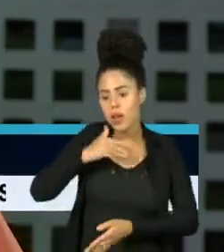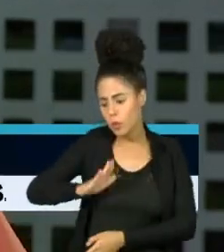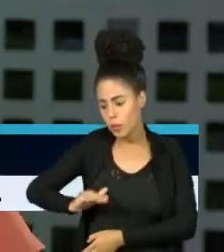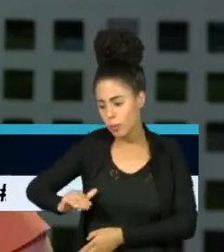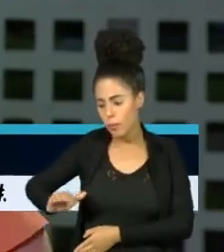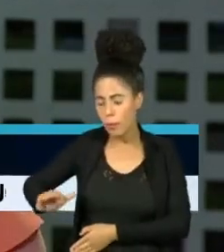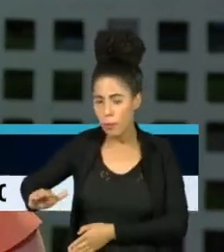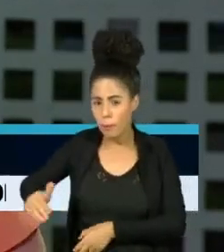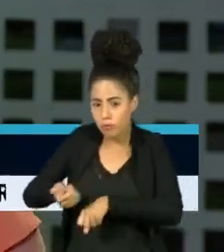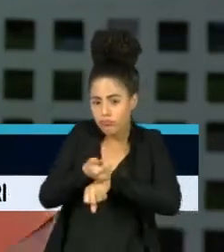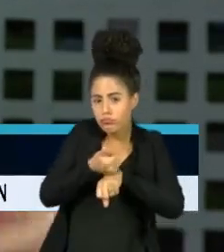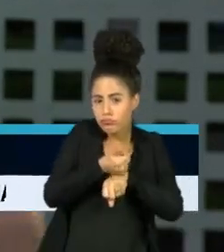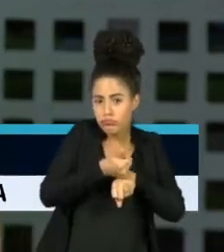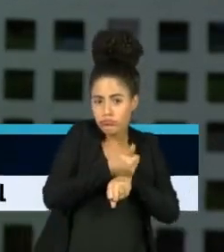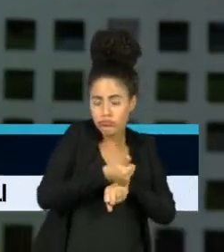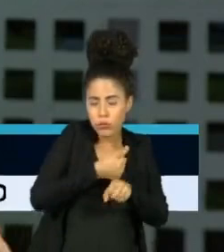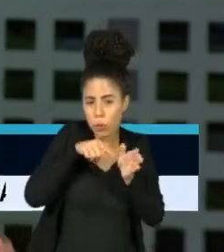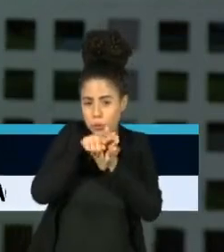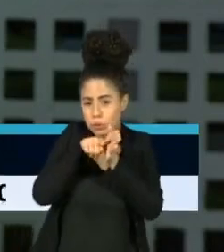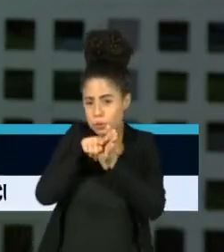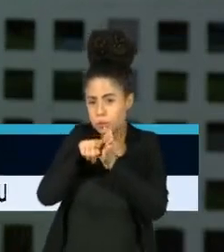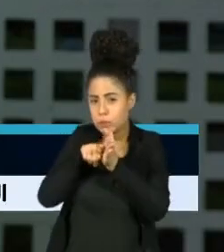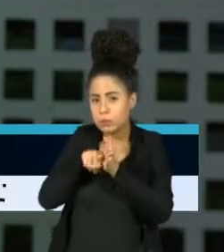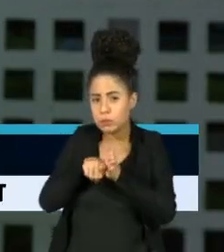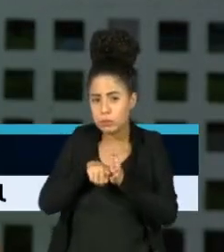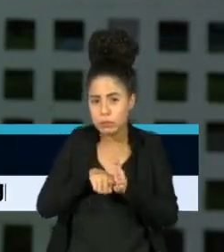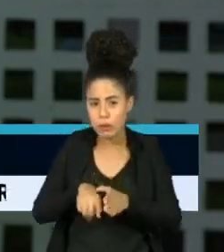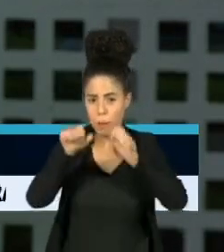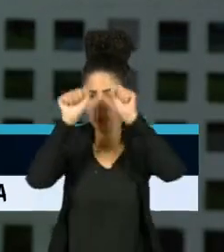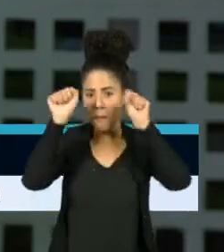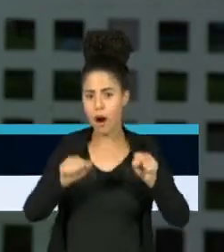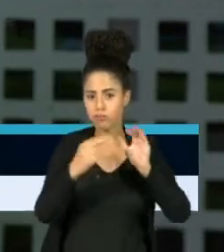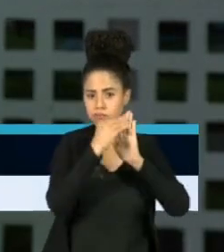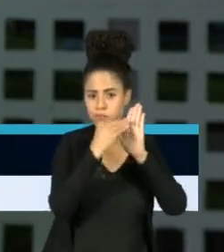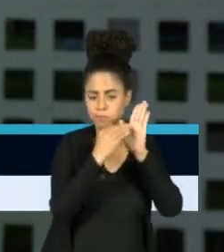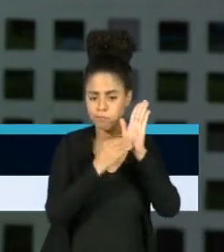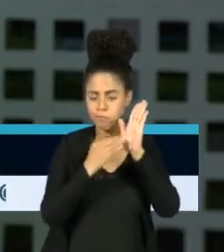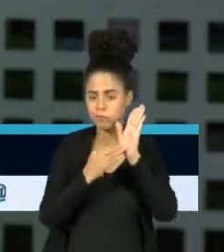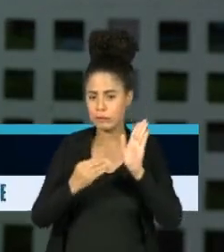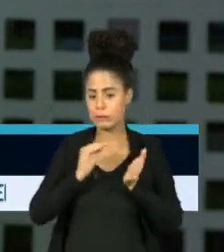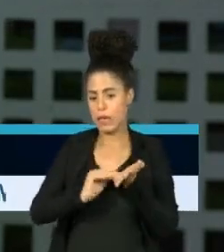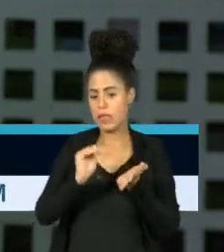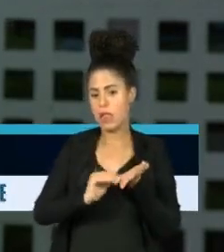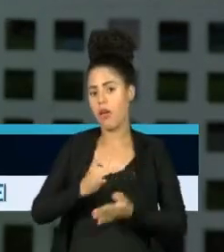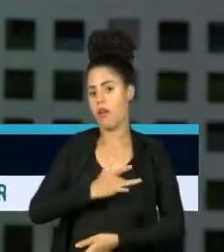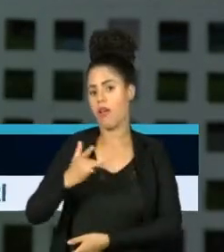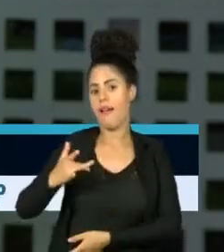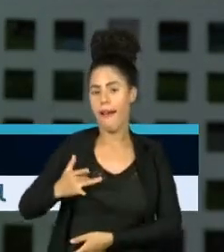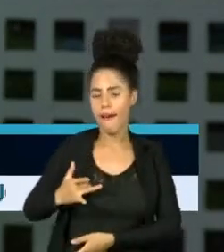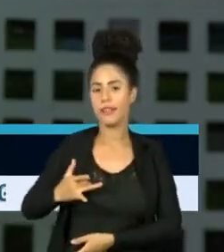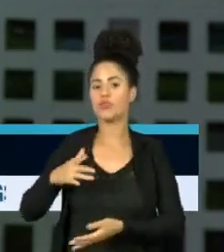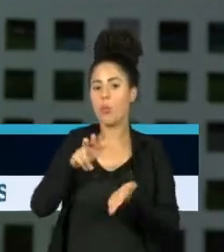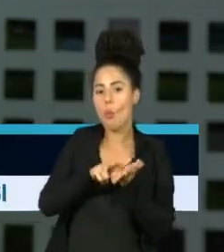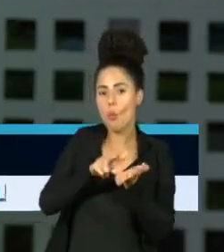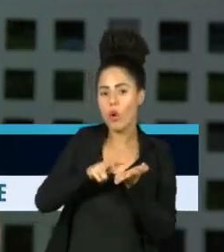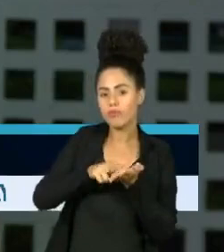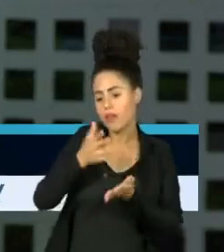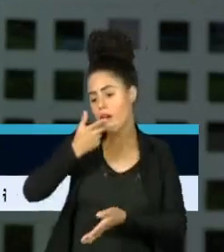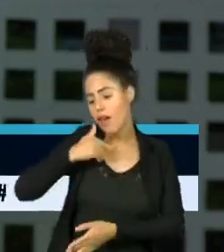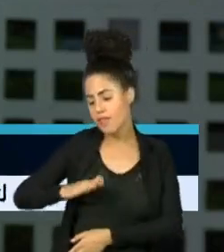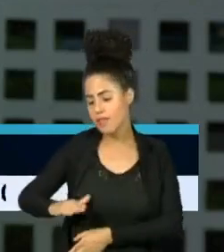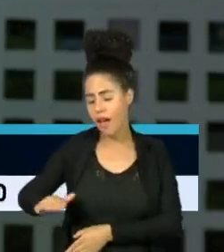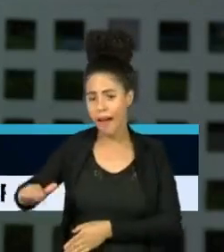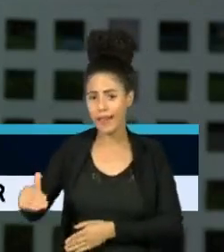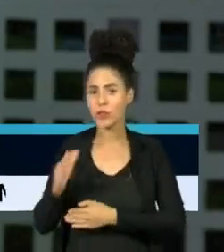intensivistas. Em São Paulo, segundo o levantamento da Secretaria de Saúde, o número de internações de crianças